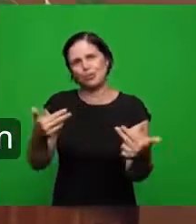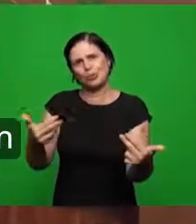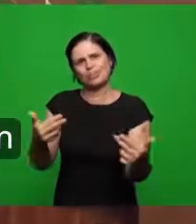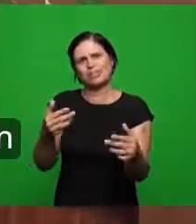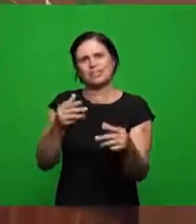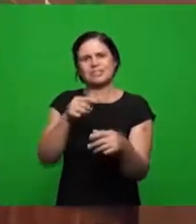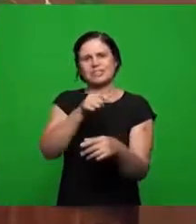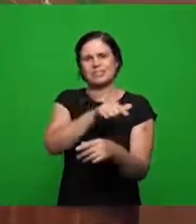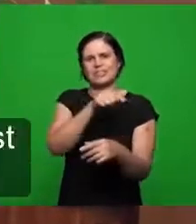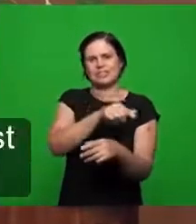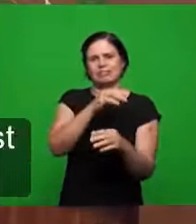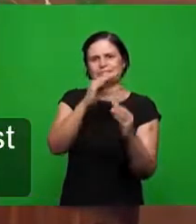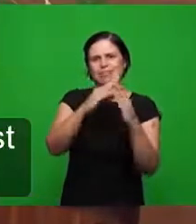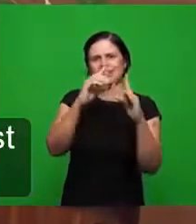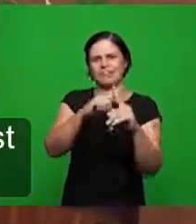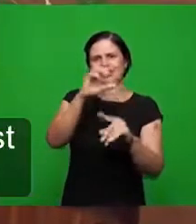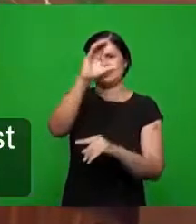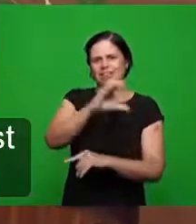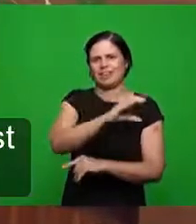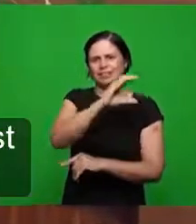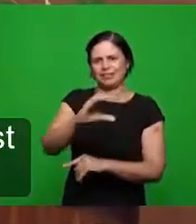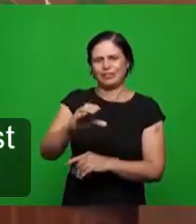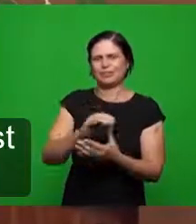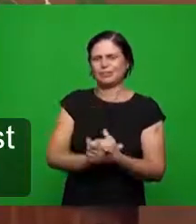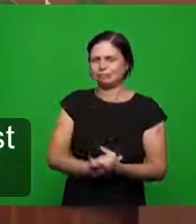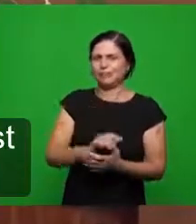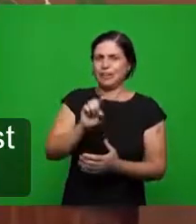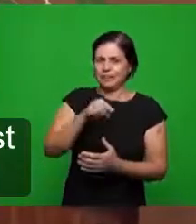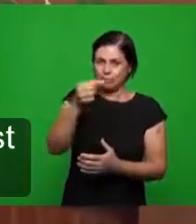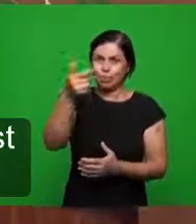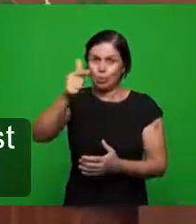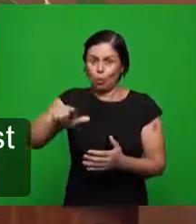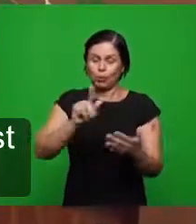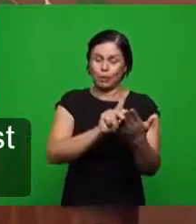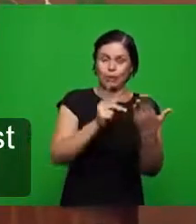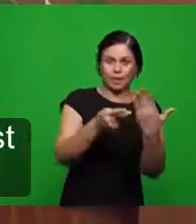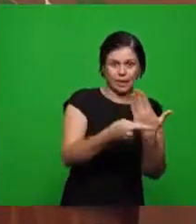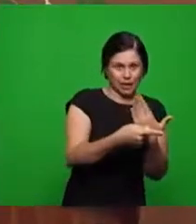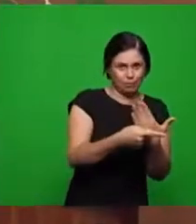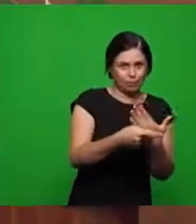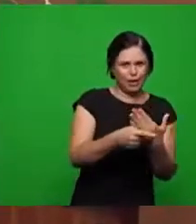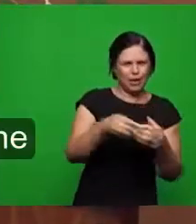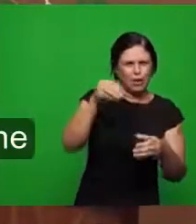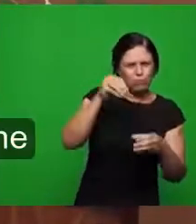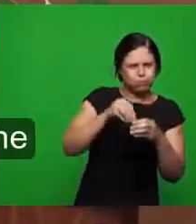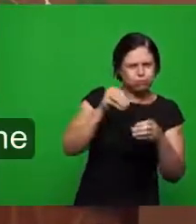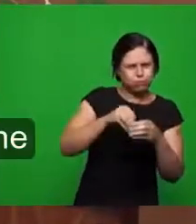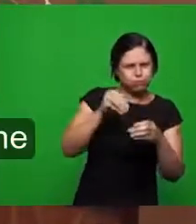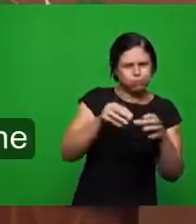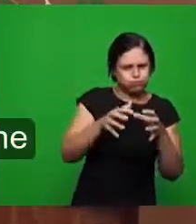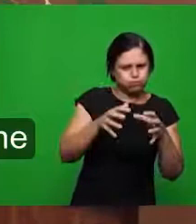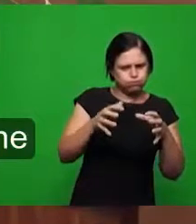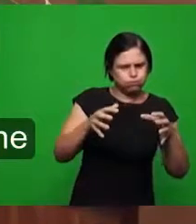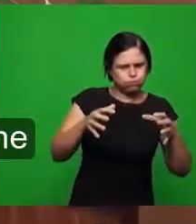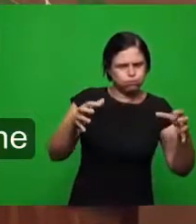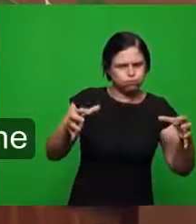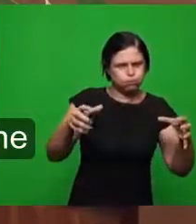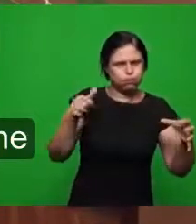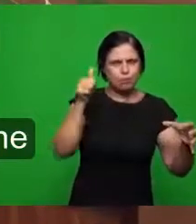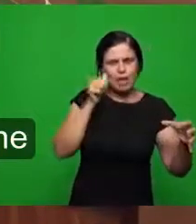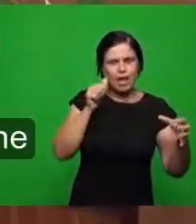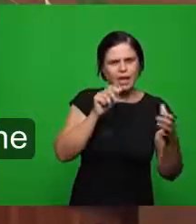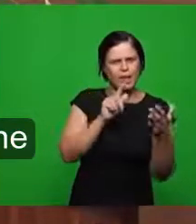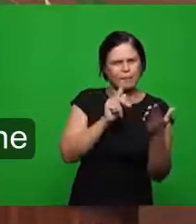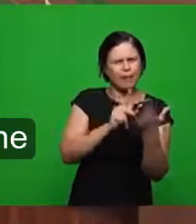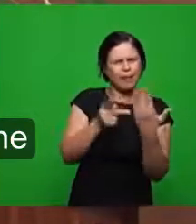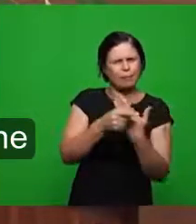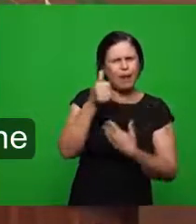a mulher simbolo da igreja infiel pega o fermento coloca em três medidas de